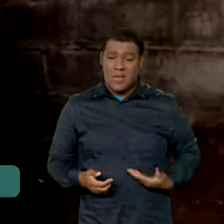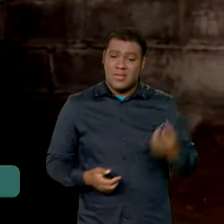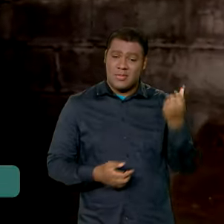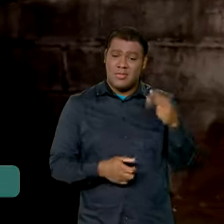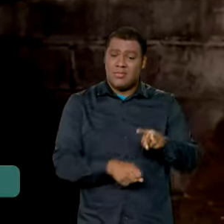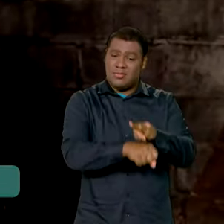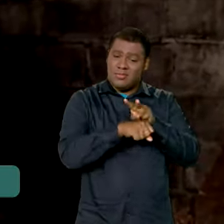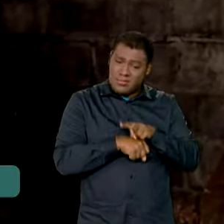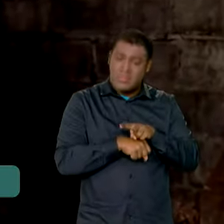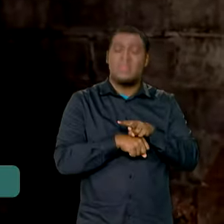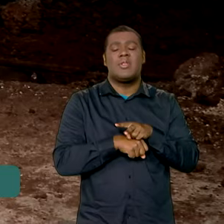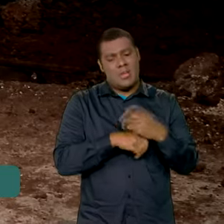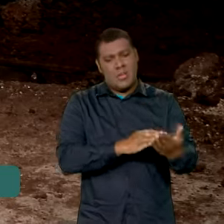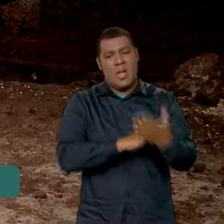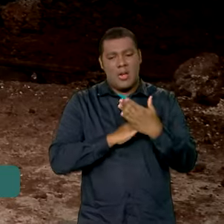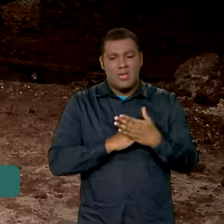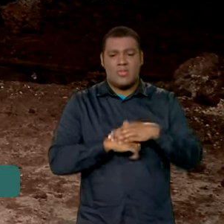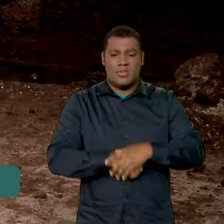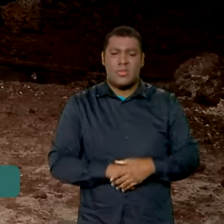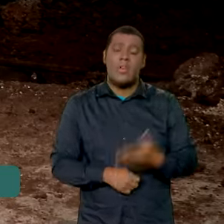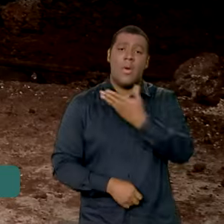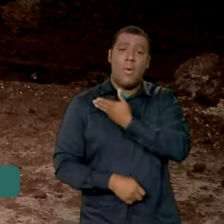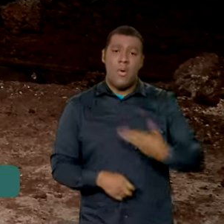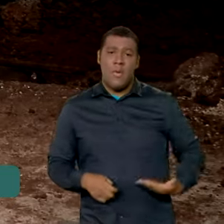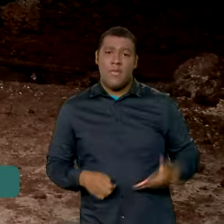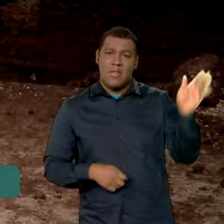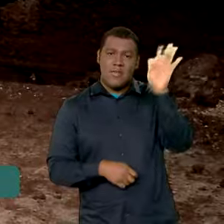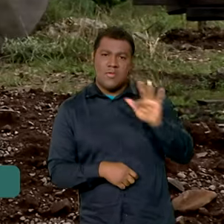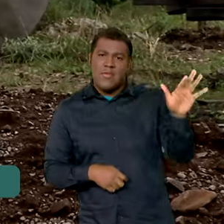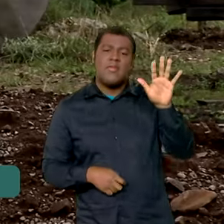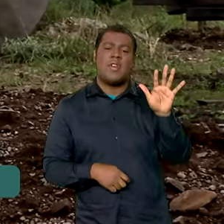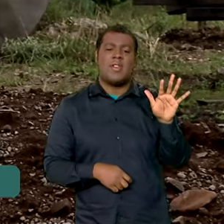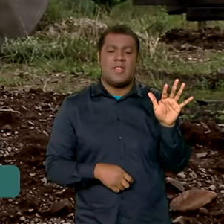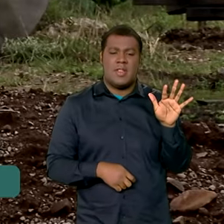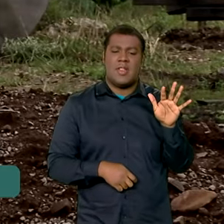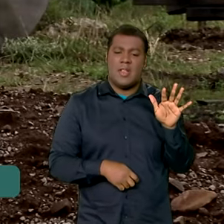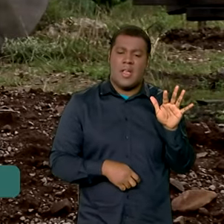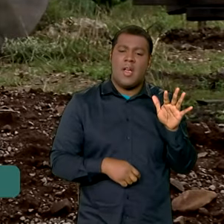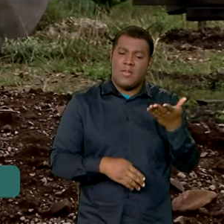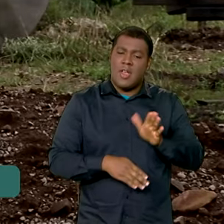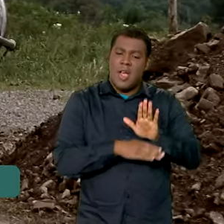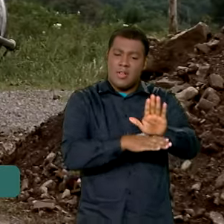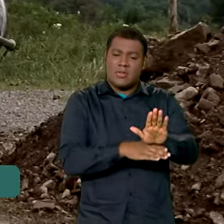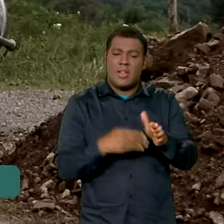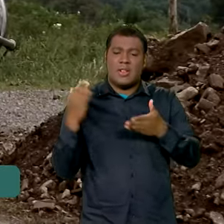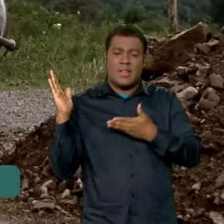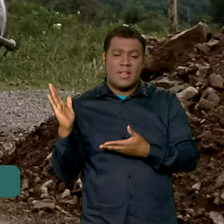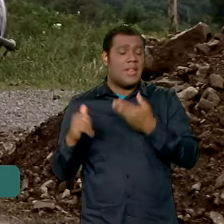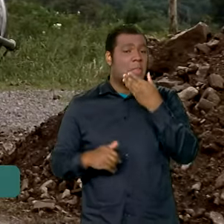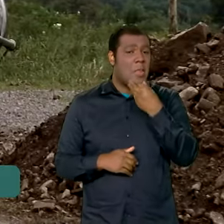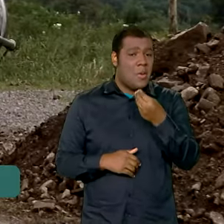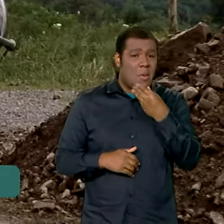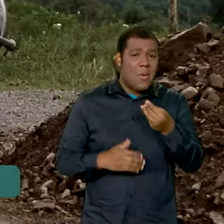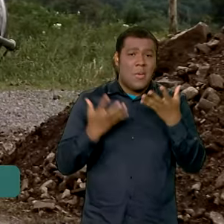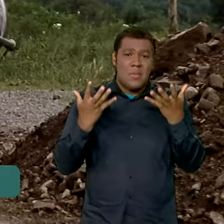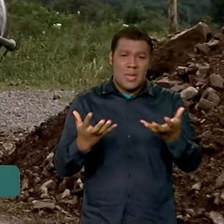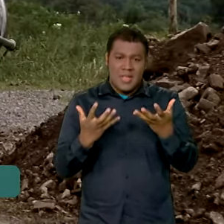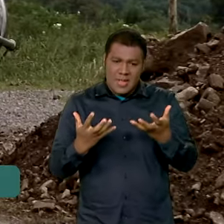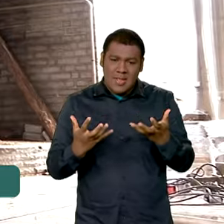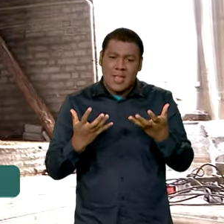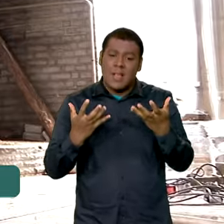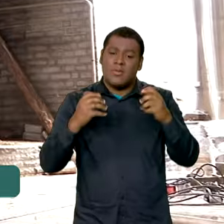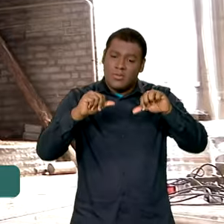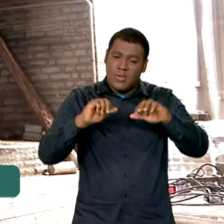apoio do governo federal e dos clientes de todo o Brasil, que Ismael quer reerguer a vinícola iniciada pelo avô na década de